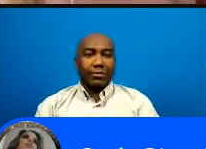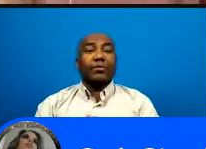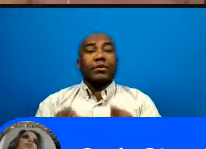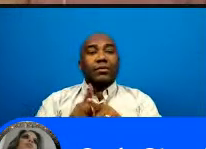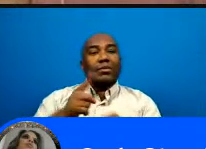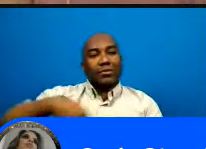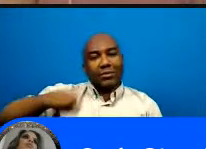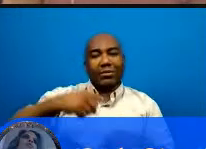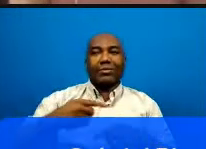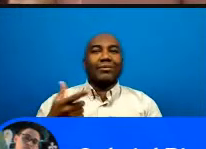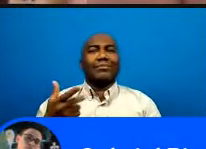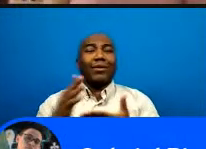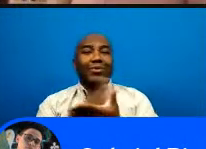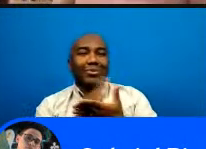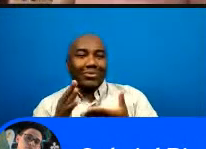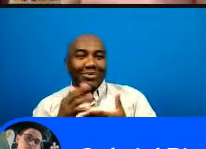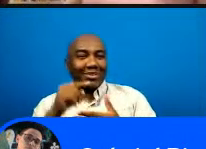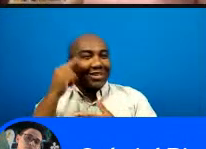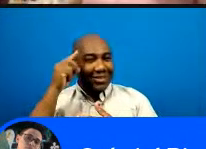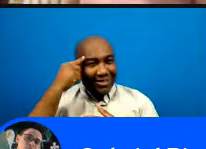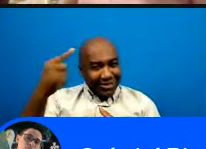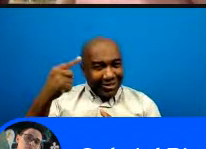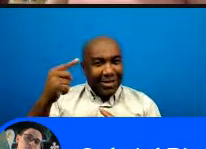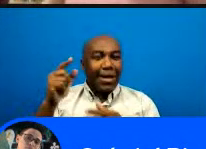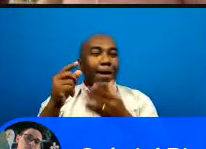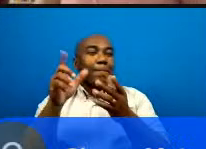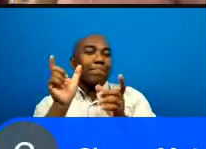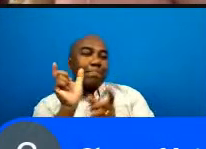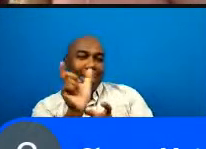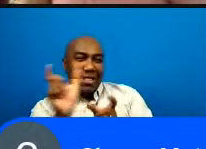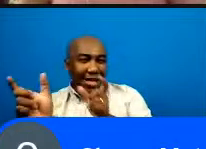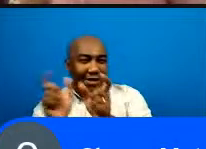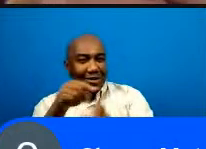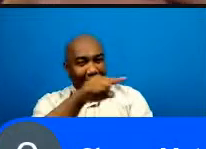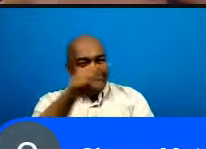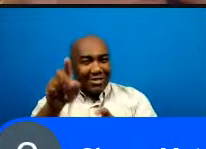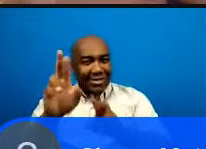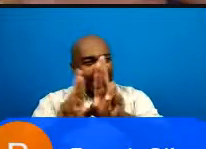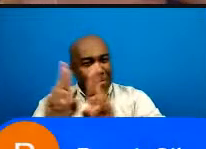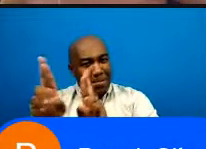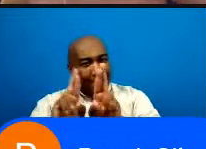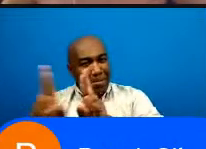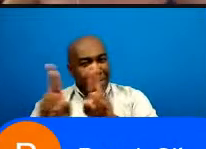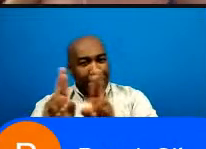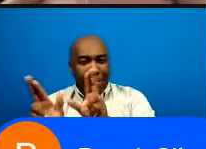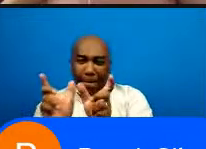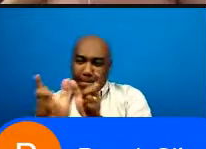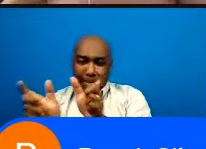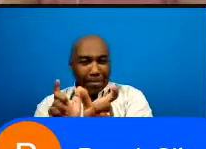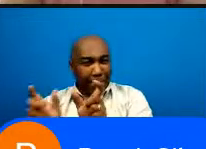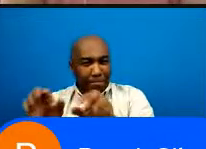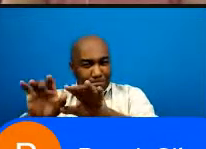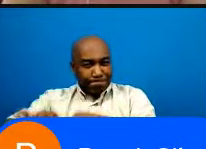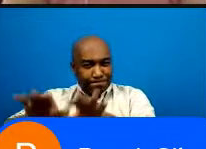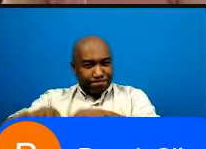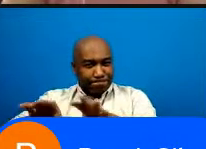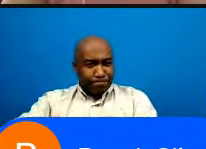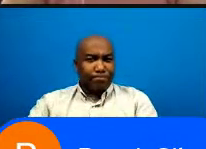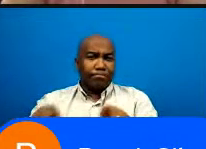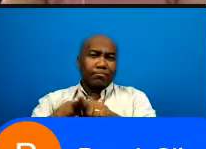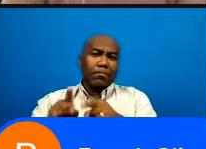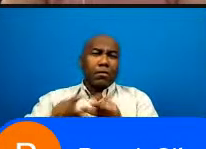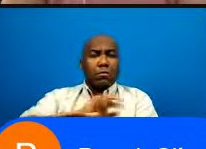me ajudaram ali com algumas na nossa nuvem de palavras e o ICCI ele tem também uma sugestão de seis